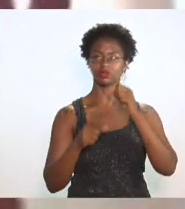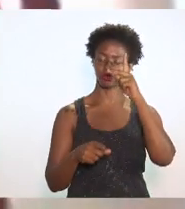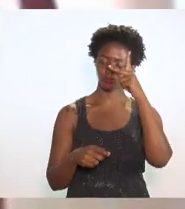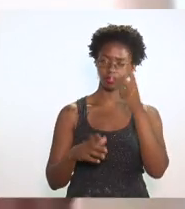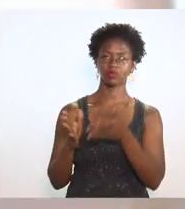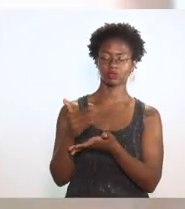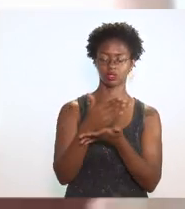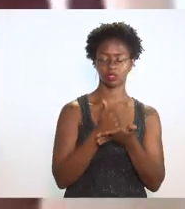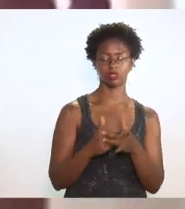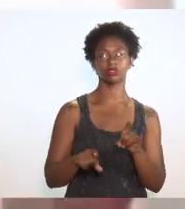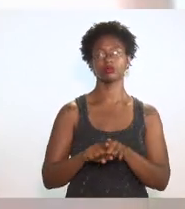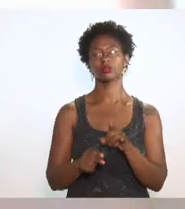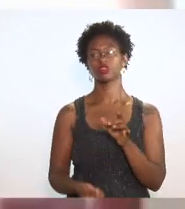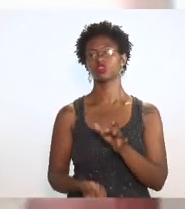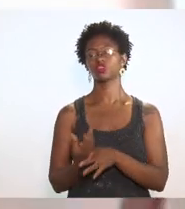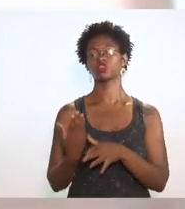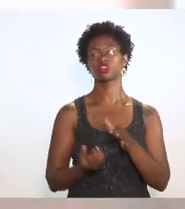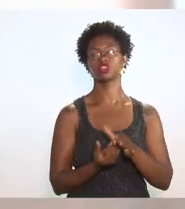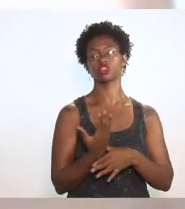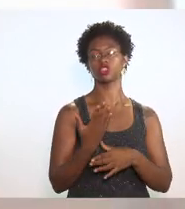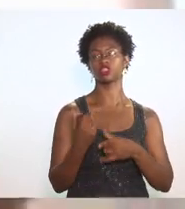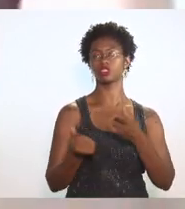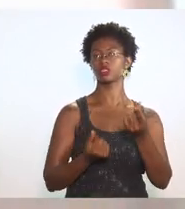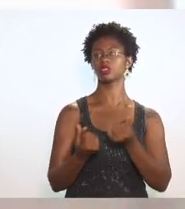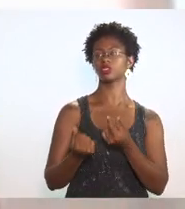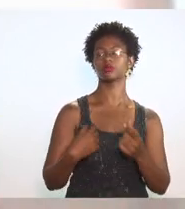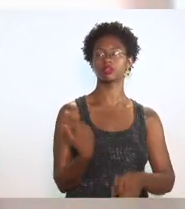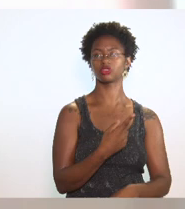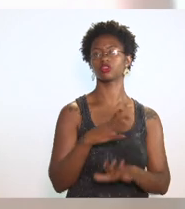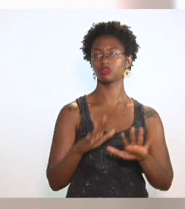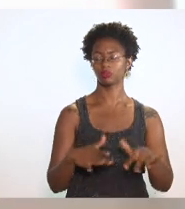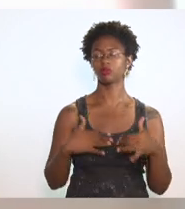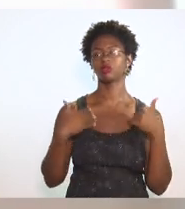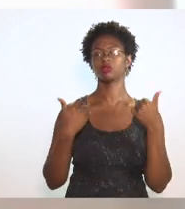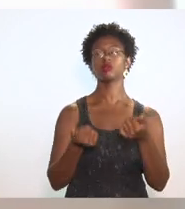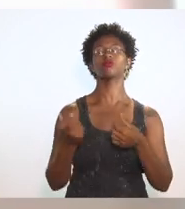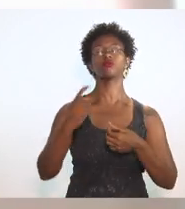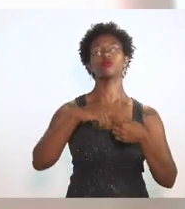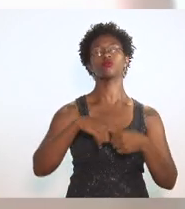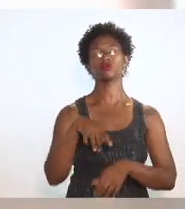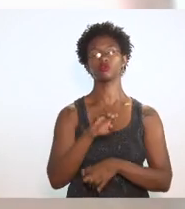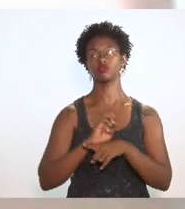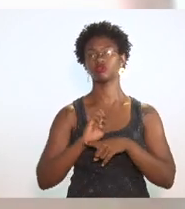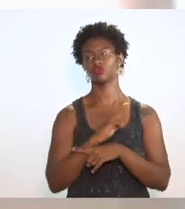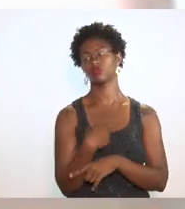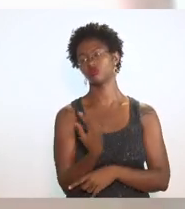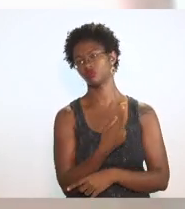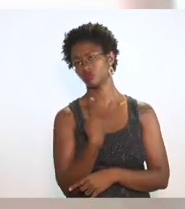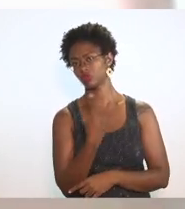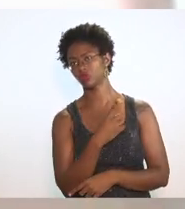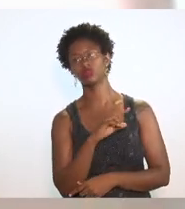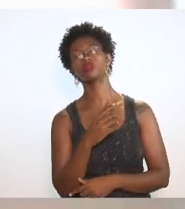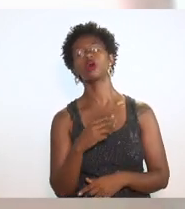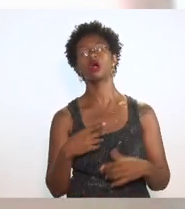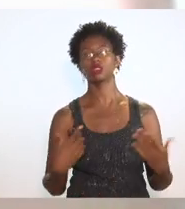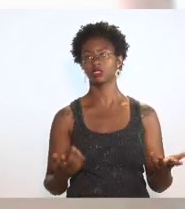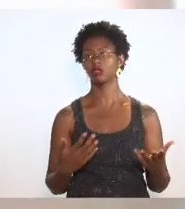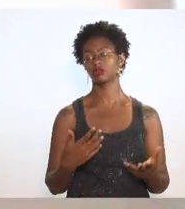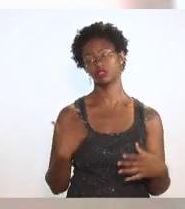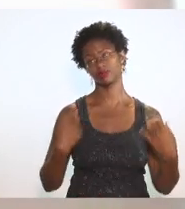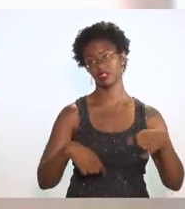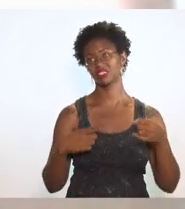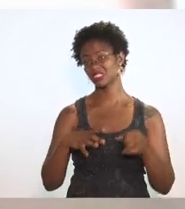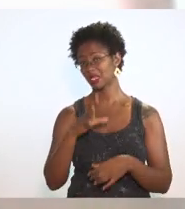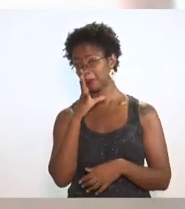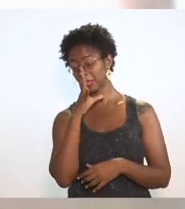versus geração de renda, para a gente ter uma melhoria no retorno para o nosso Estado, é impossível você faz apreciar, porque a CFA